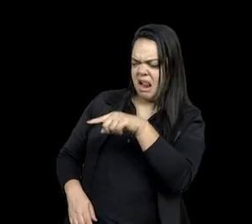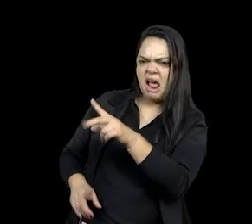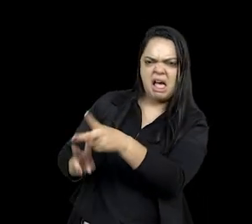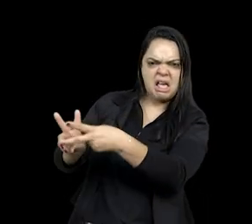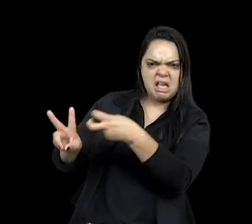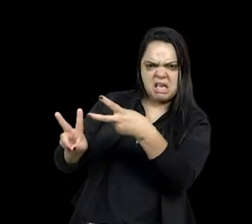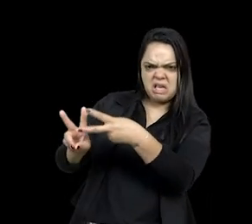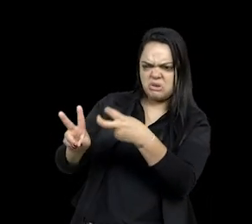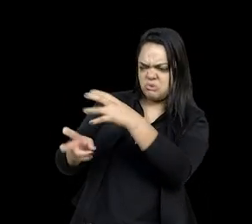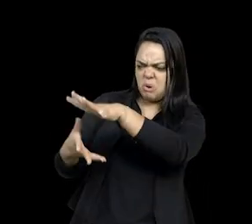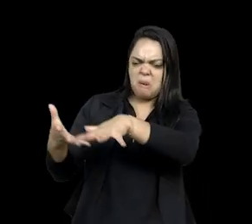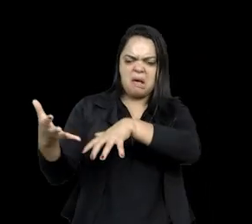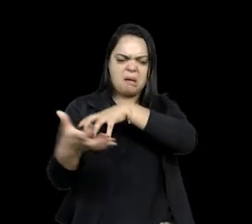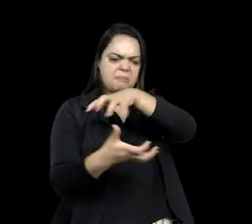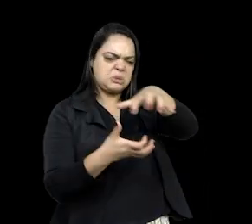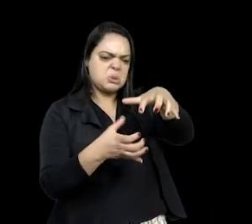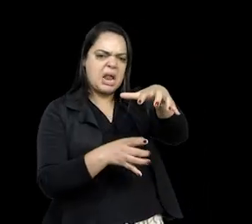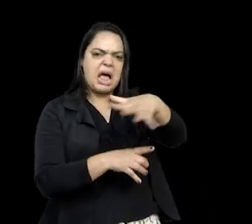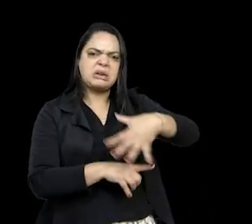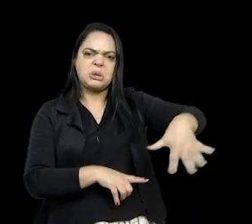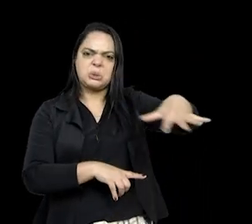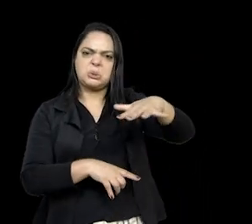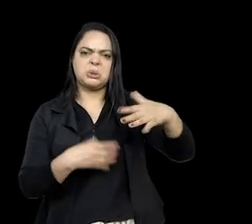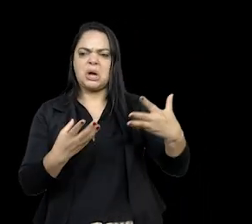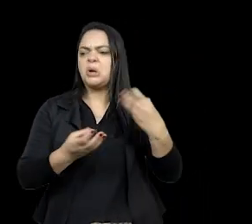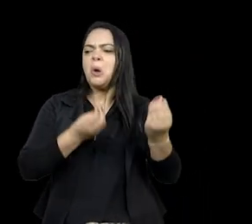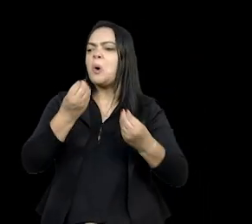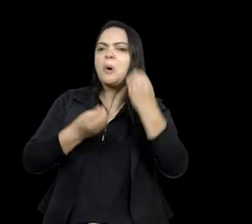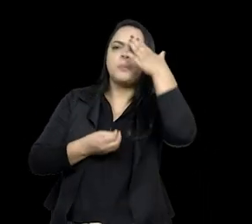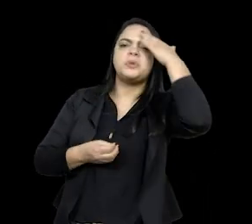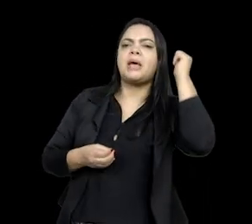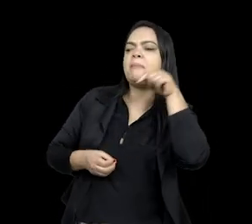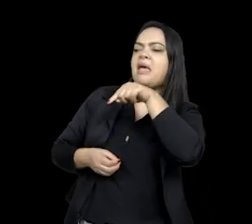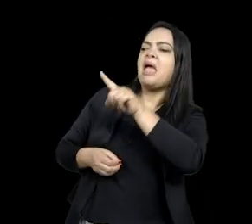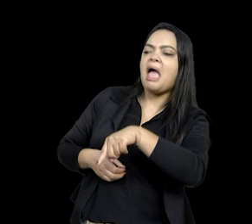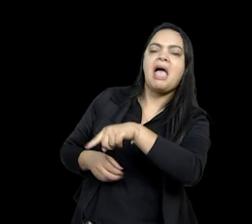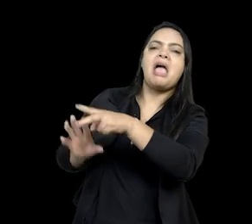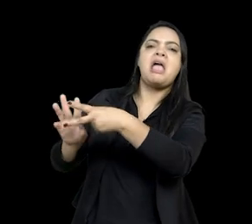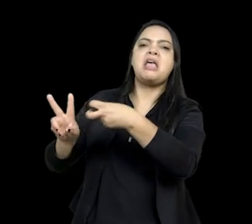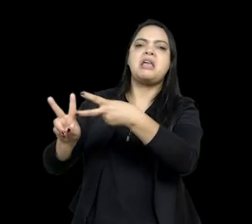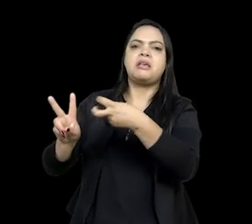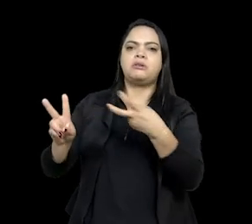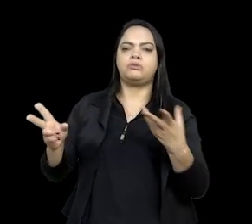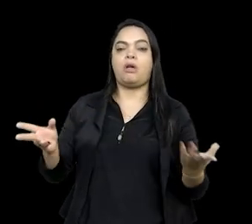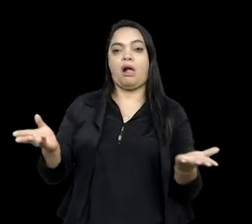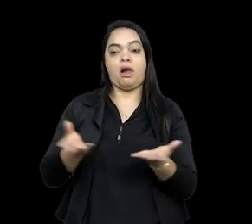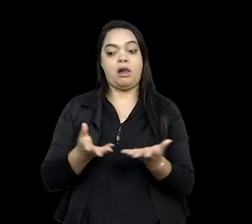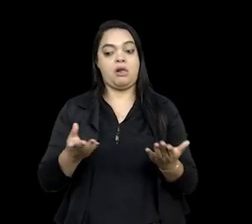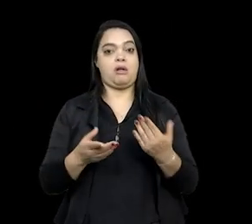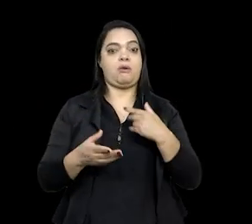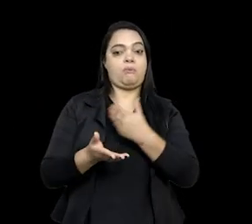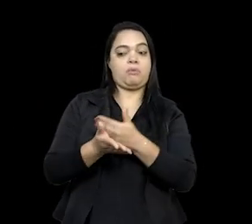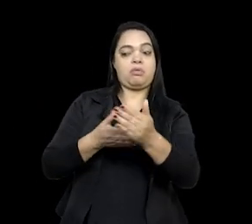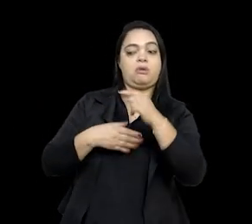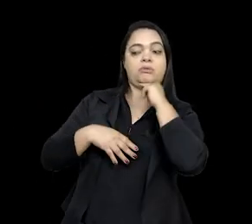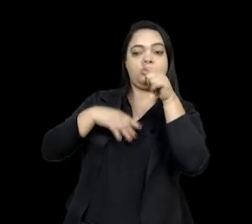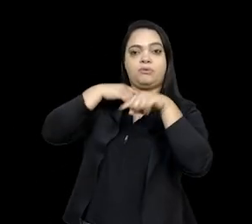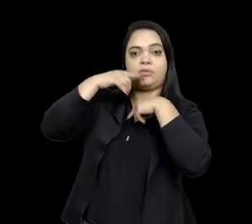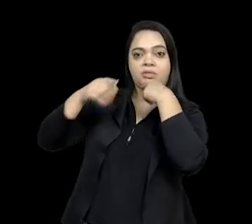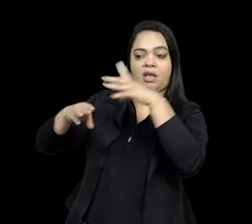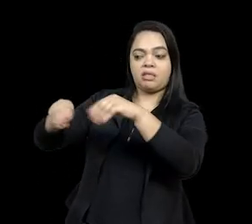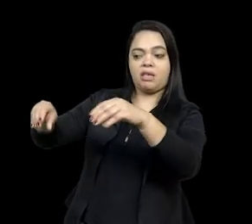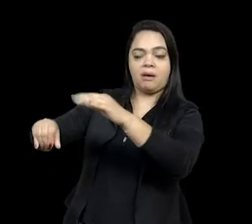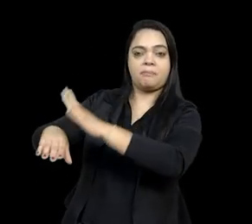sociedade nacional, não dá para saber se é índio ou não é índio, e aí se começa a questionar a posse dessas terras. Então, essa primeira